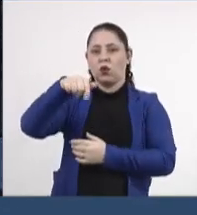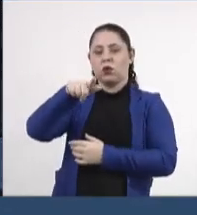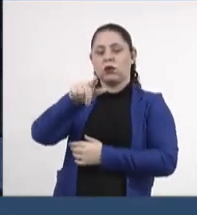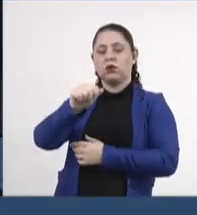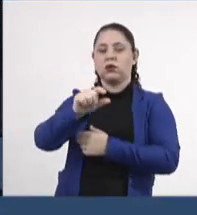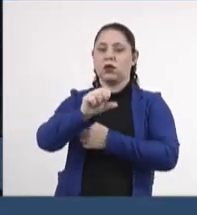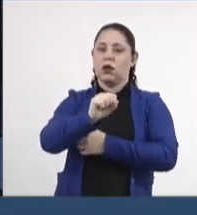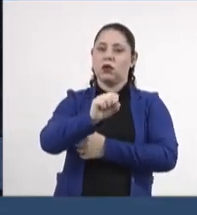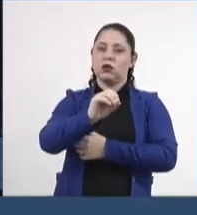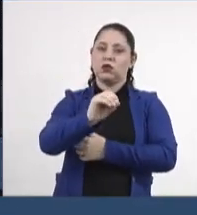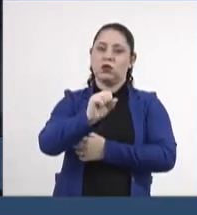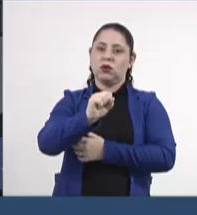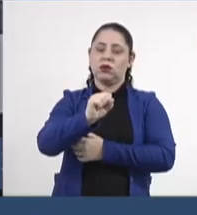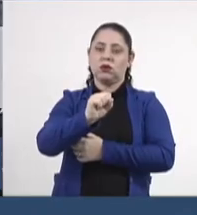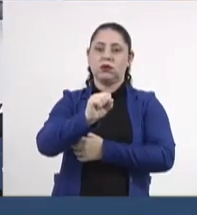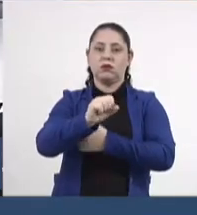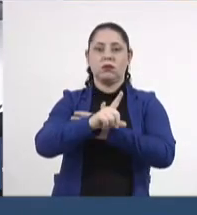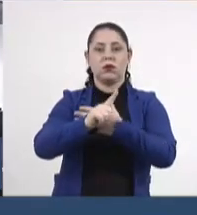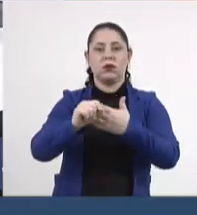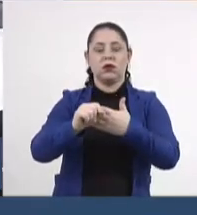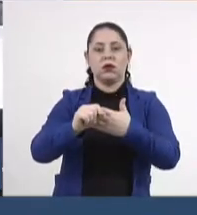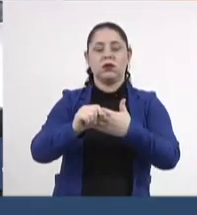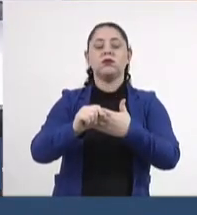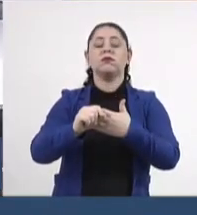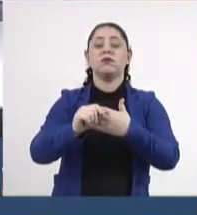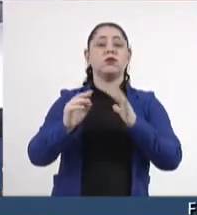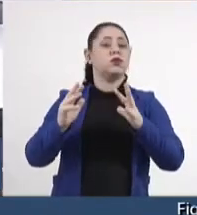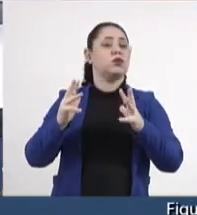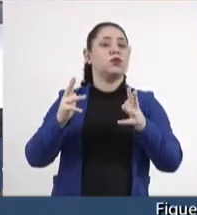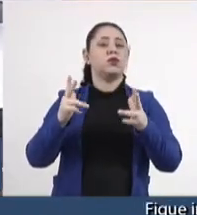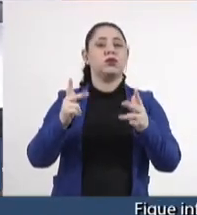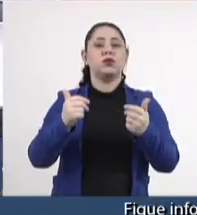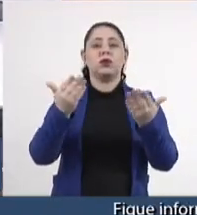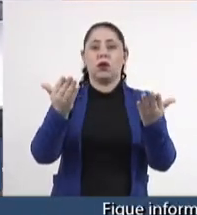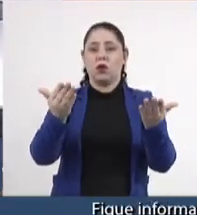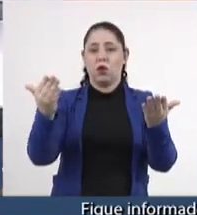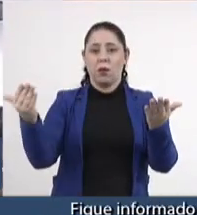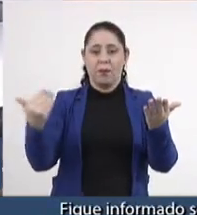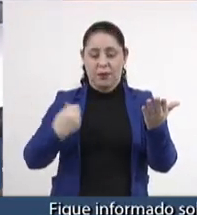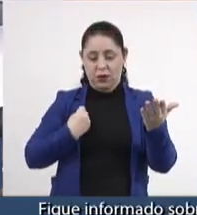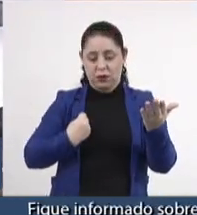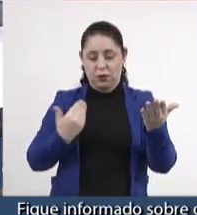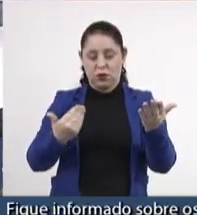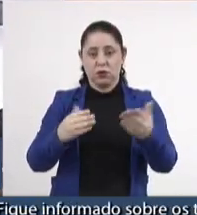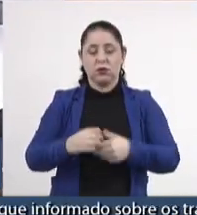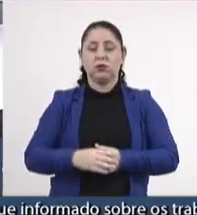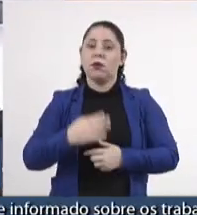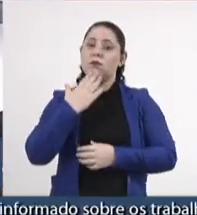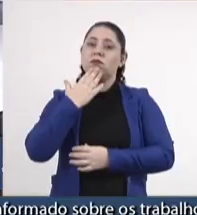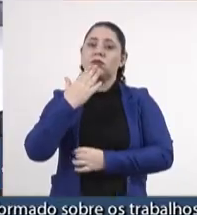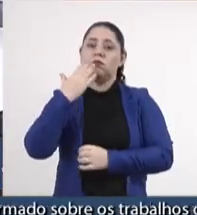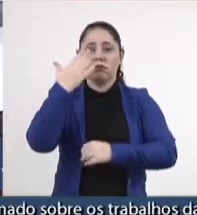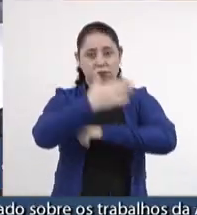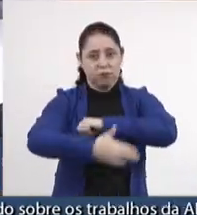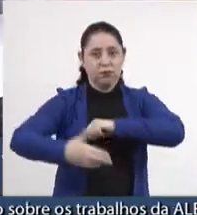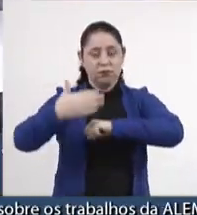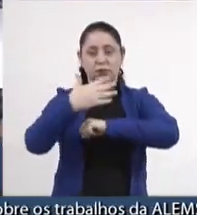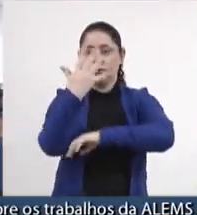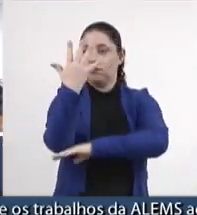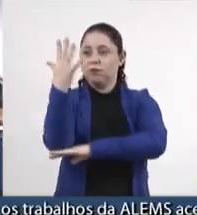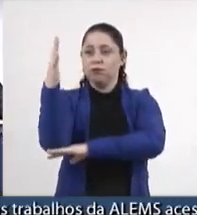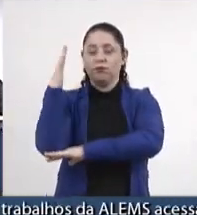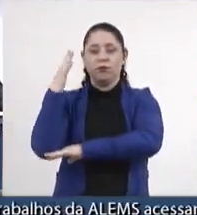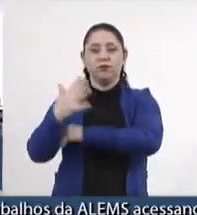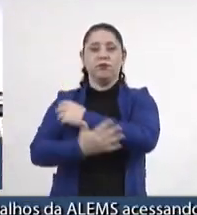a SOS Pantanal e todas as ONGs que participam hoje pedindo aqui proteção ao